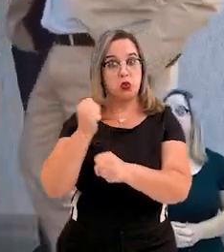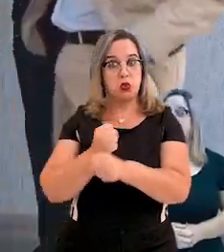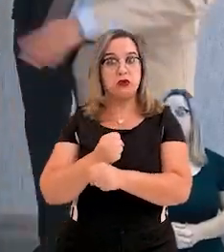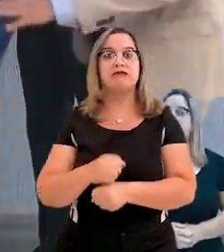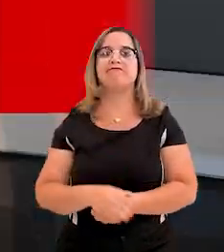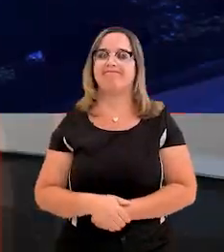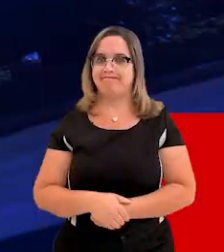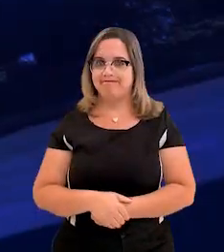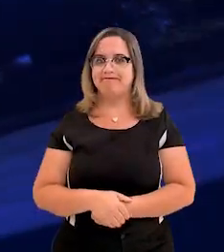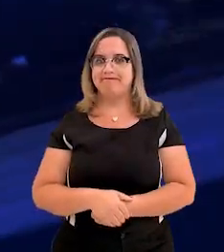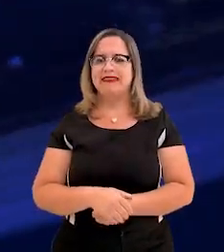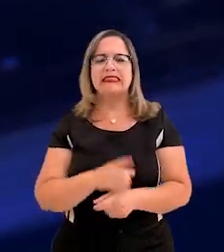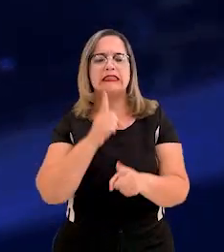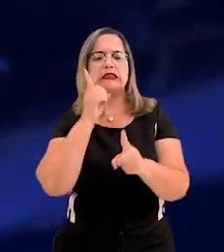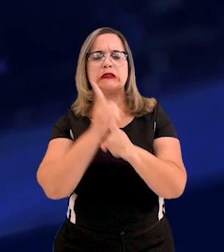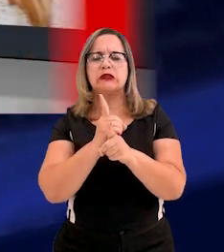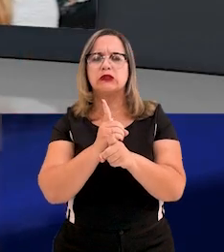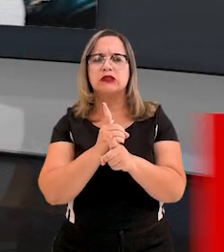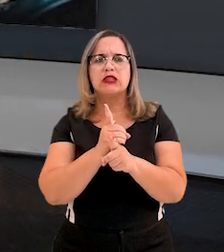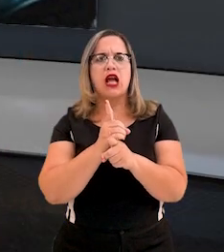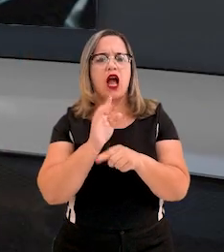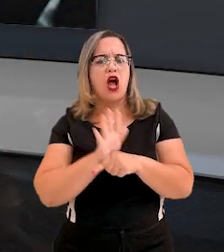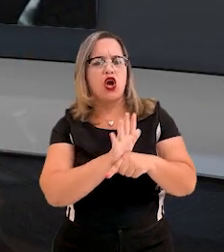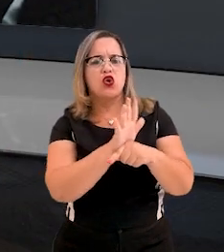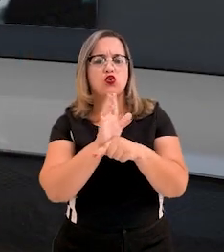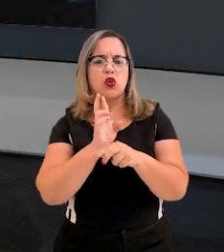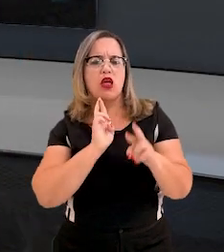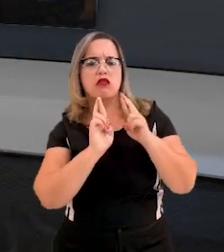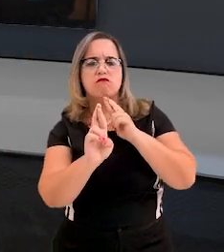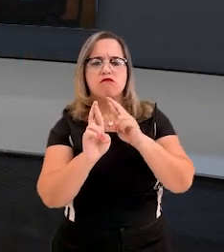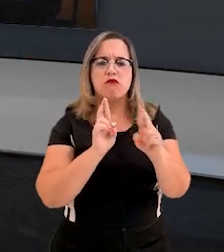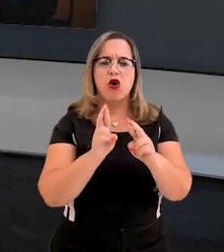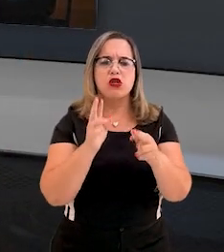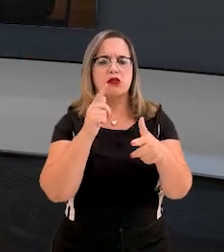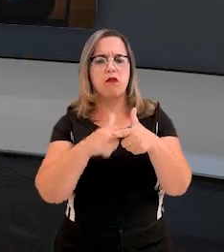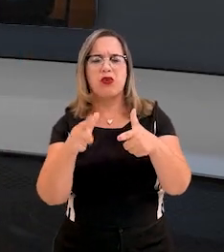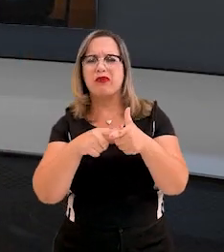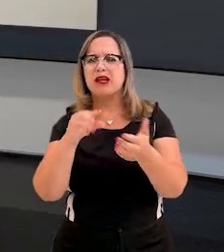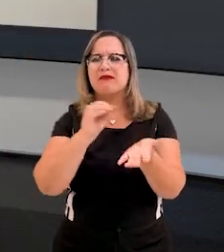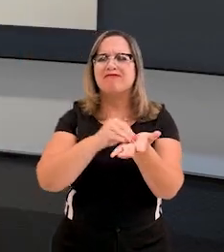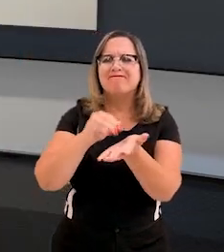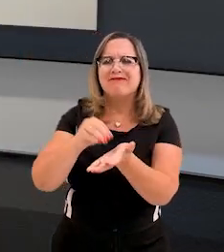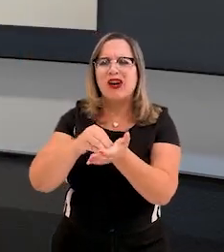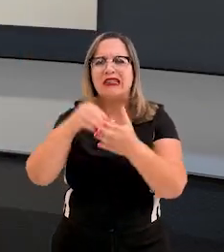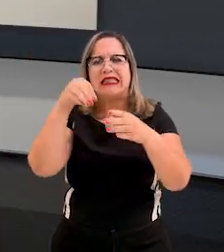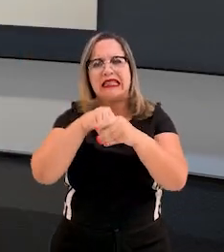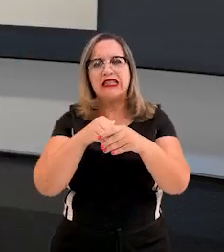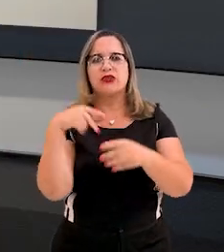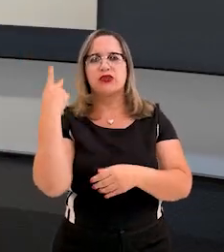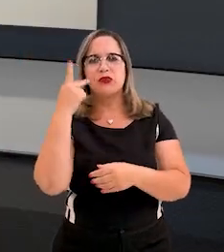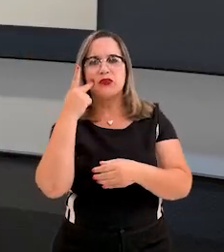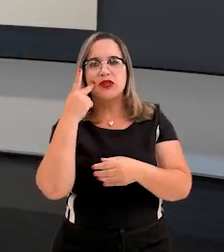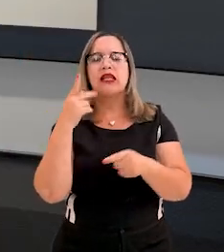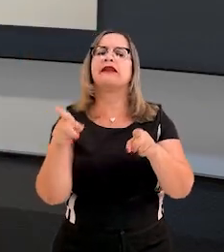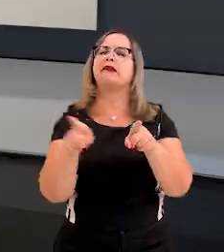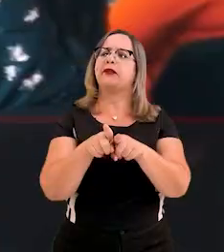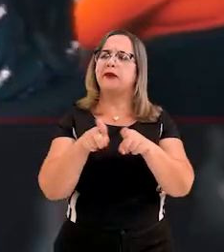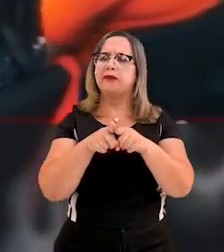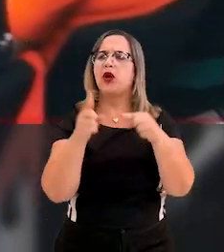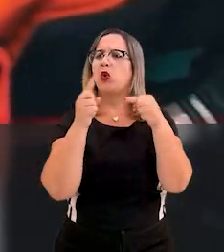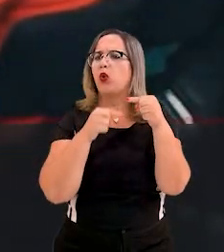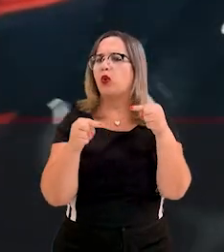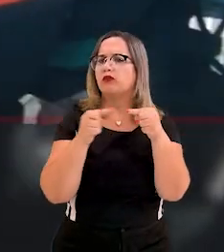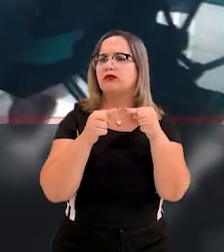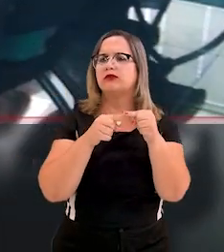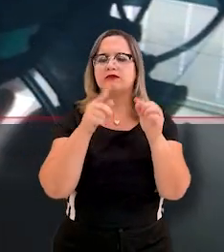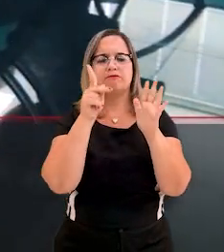Identificar e solucionar problemas e carências das promotorias também foi o objetivo